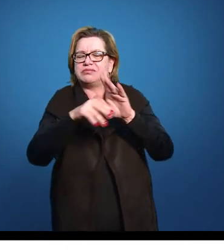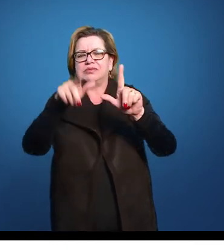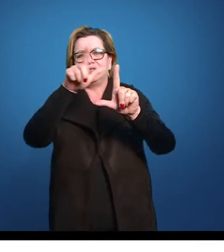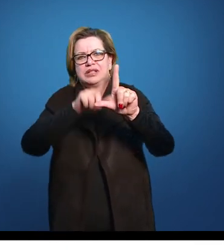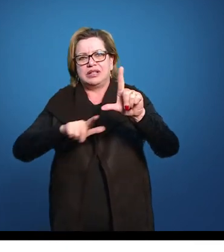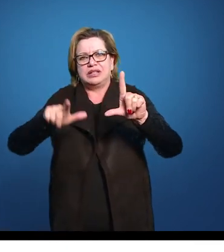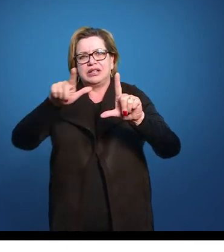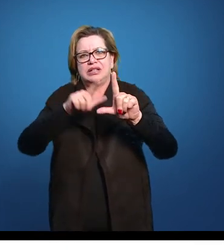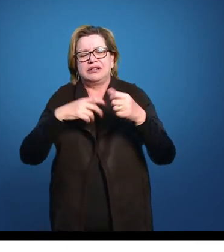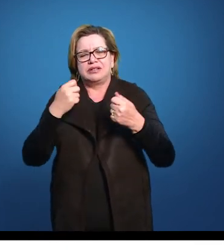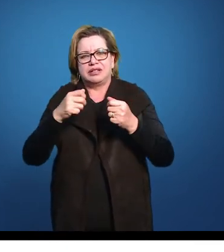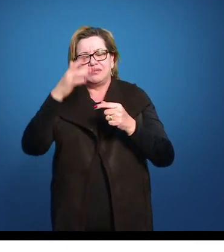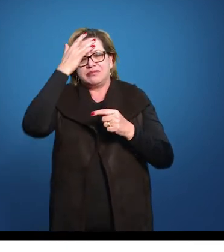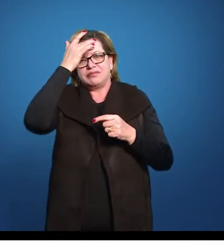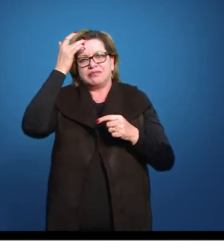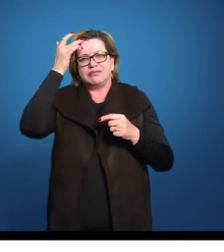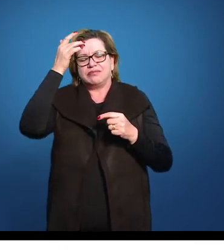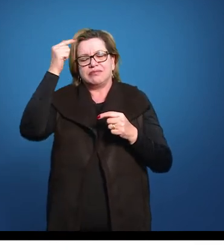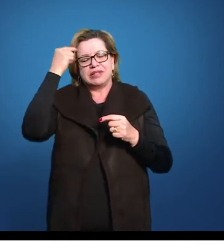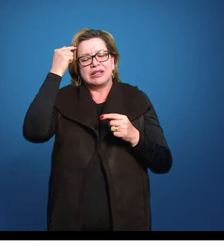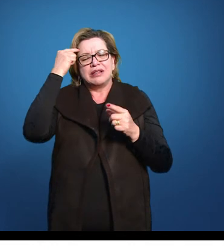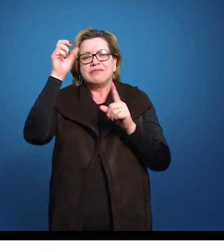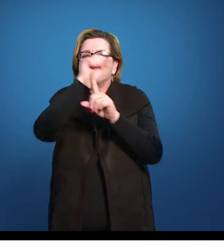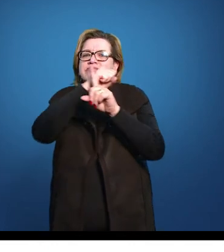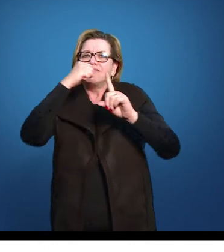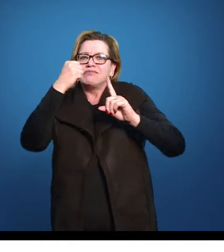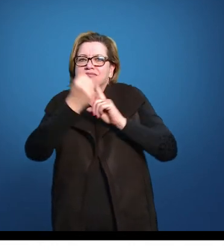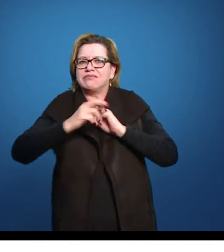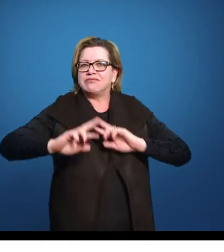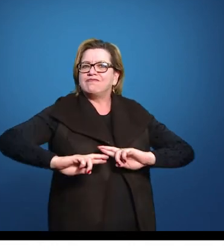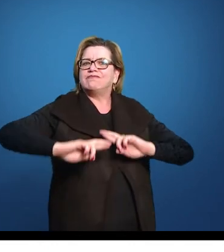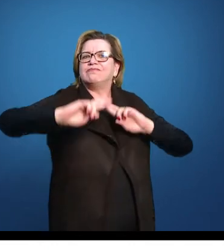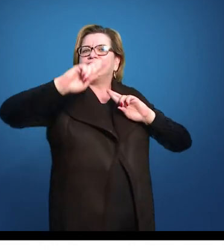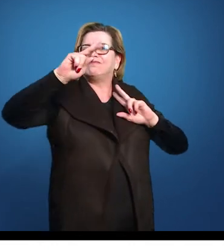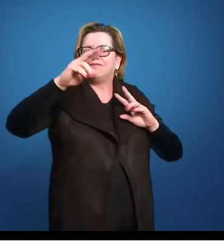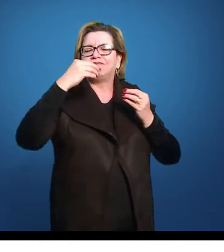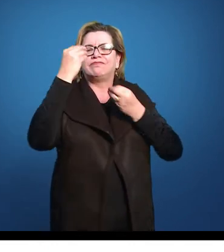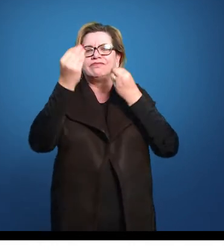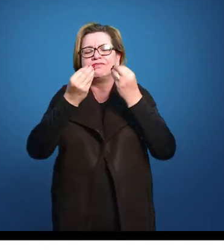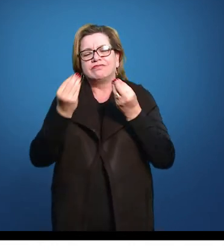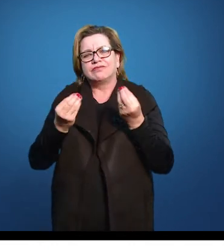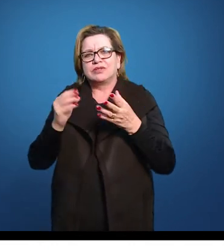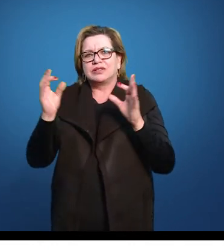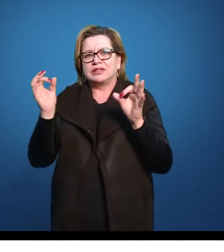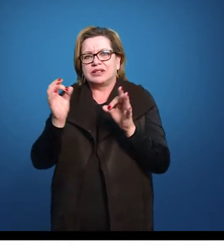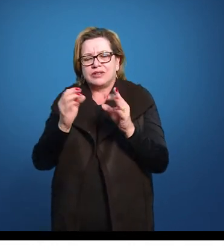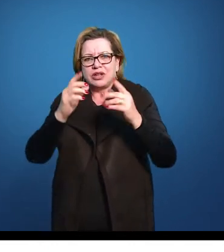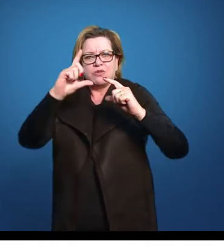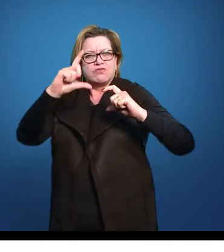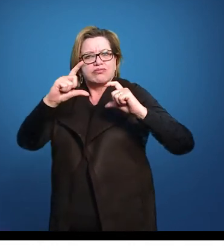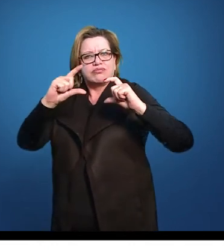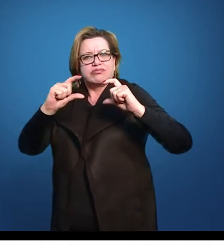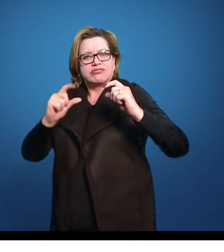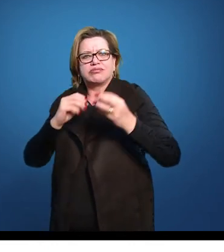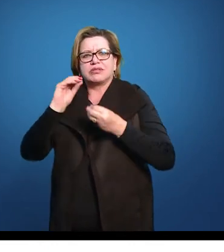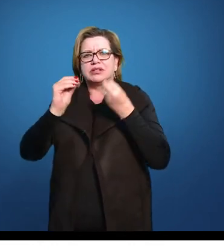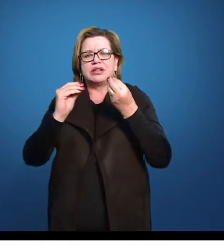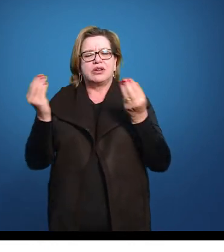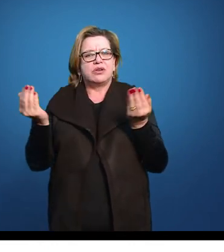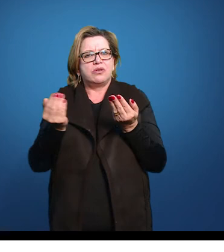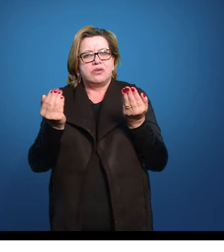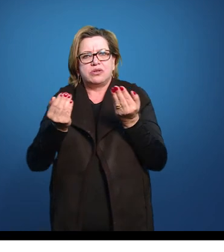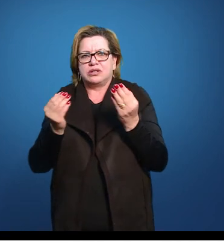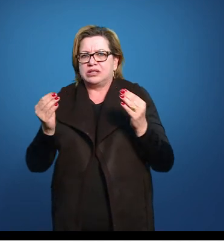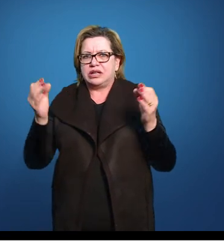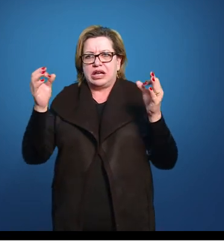relação a uma sociedade que era bastante contrastante e que isso vai se resolvendo aos poucos, que não é hoje